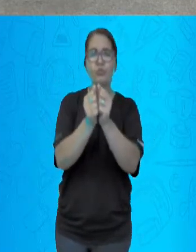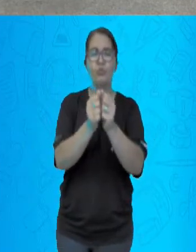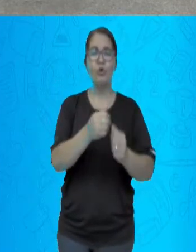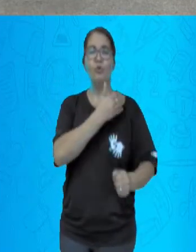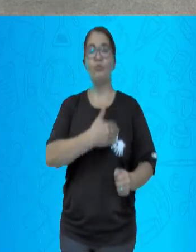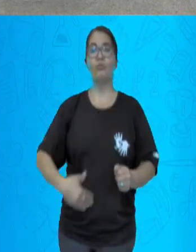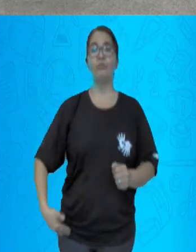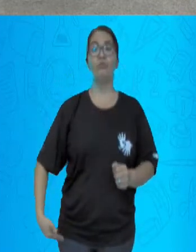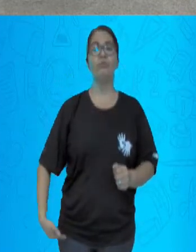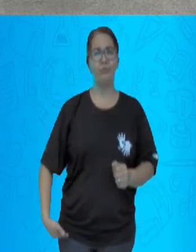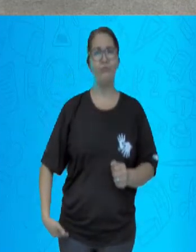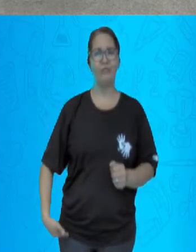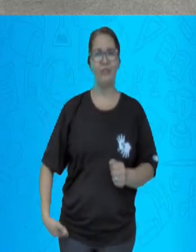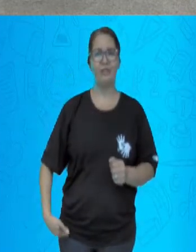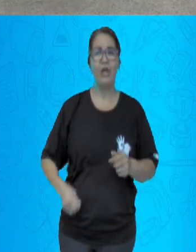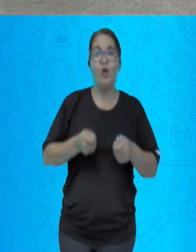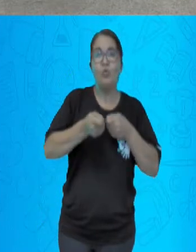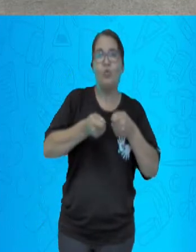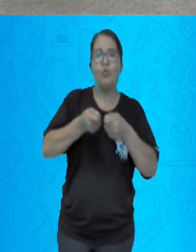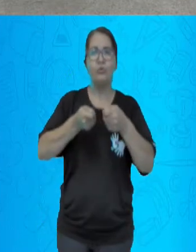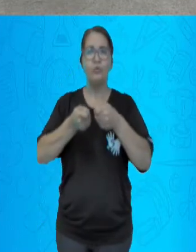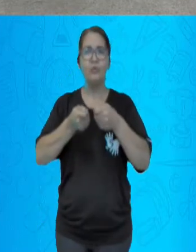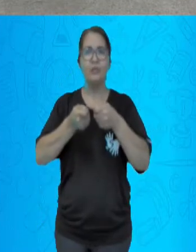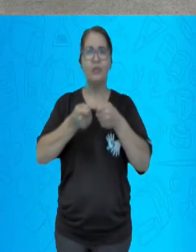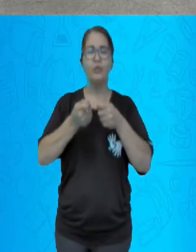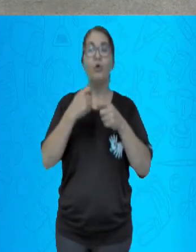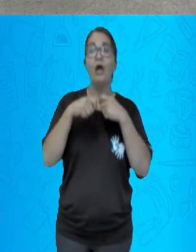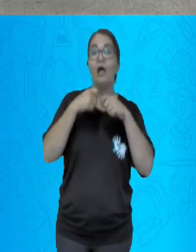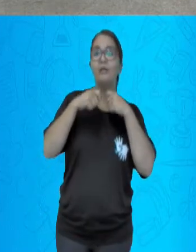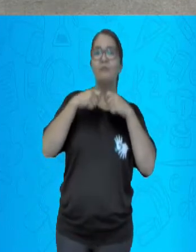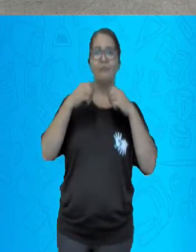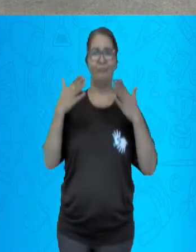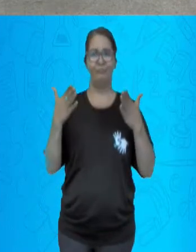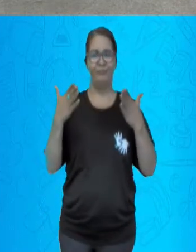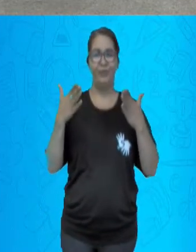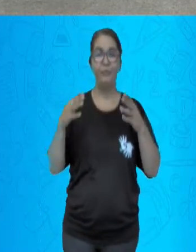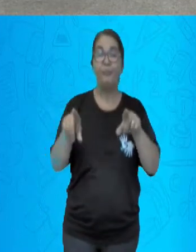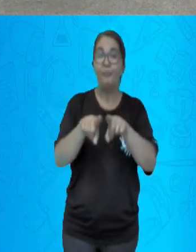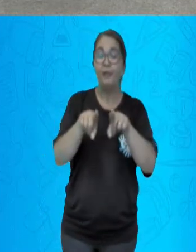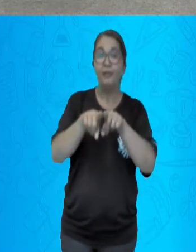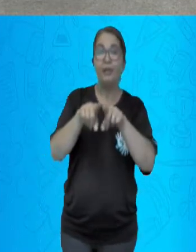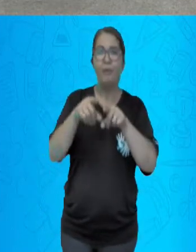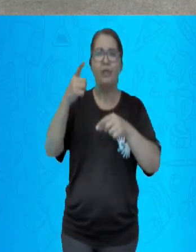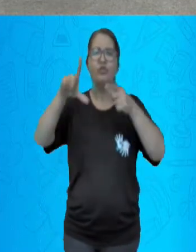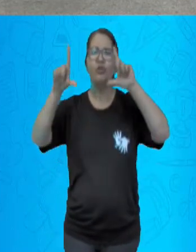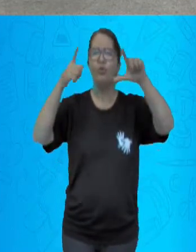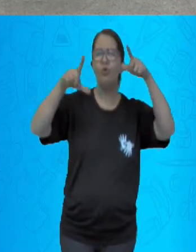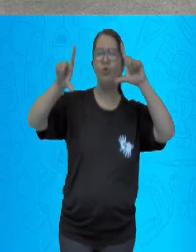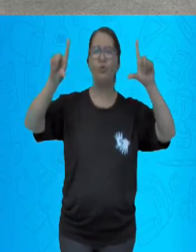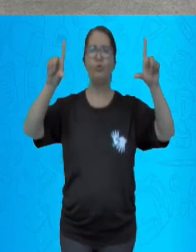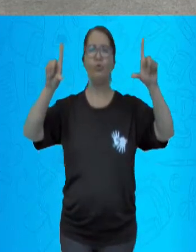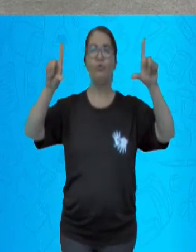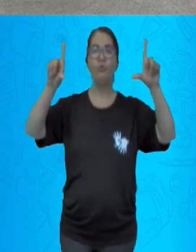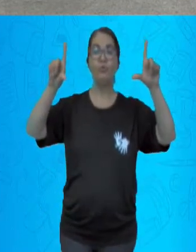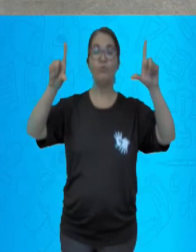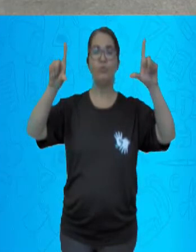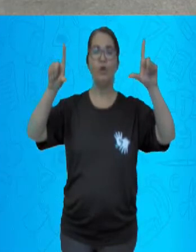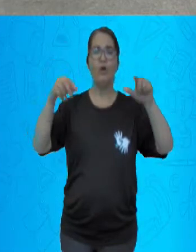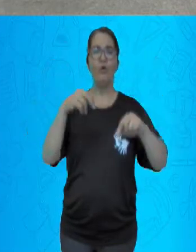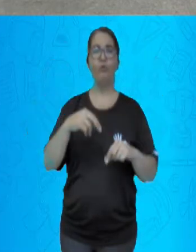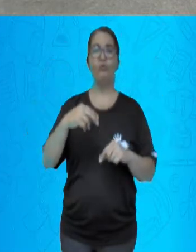Além do governo de Campos Salles, o criador da política de outros presidentes da República Velha,